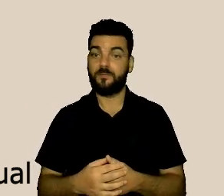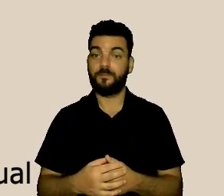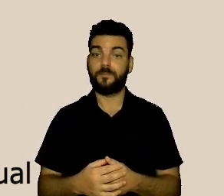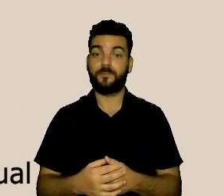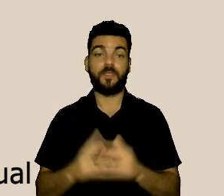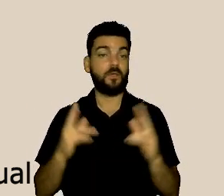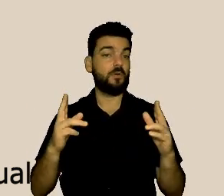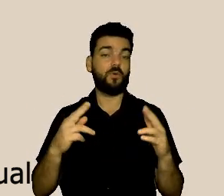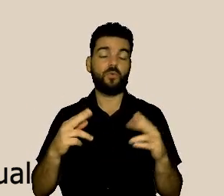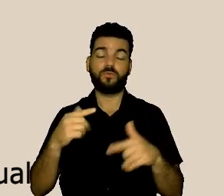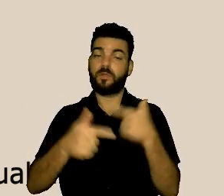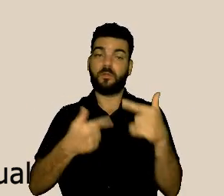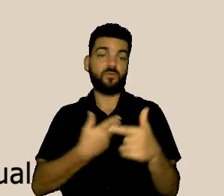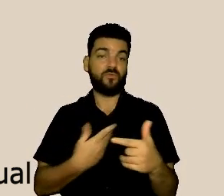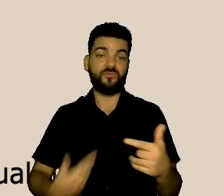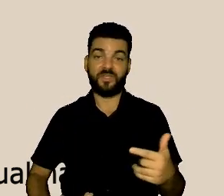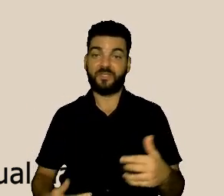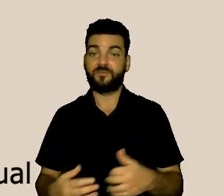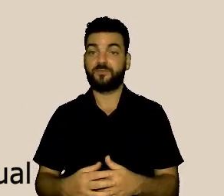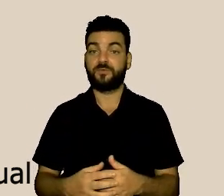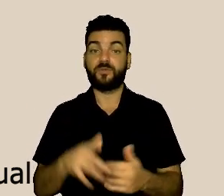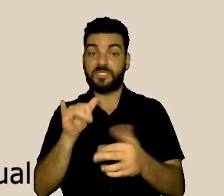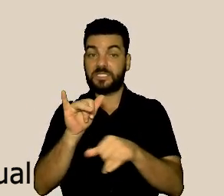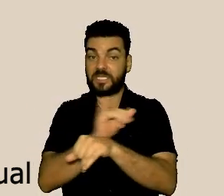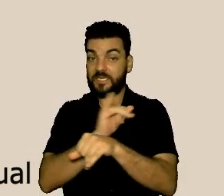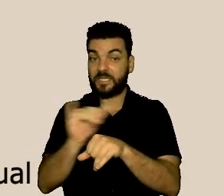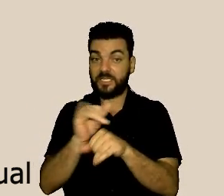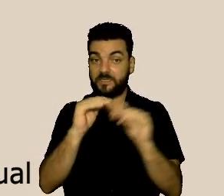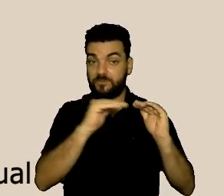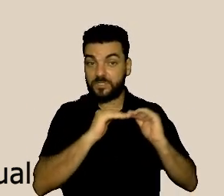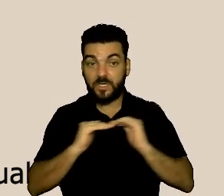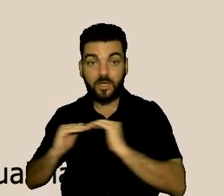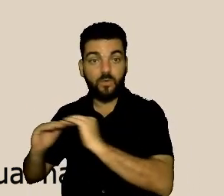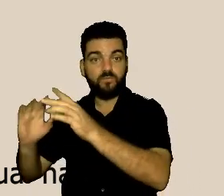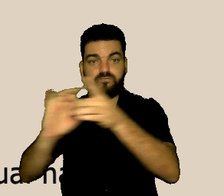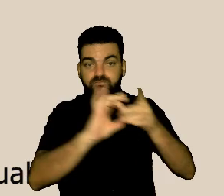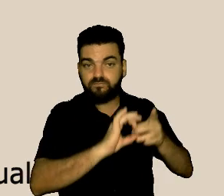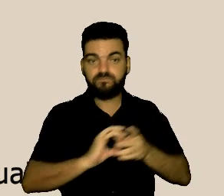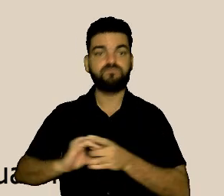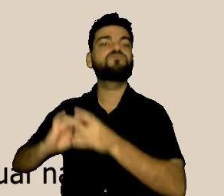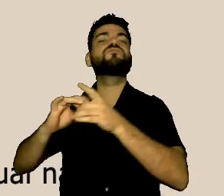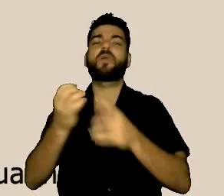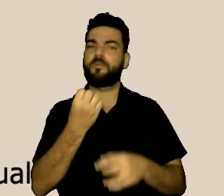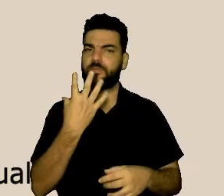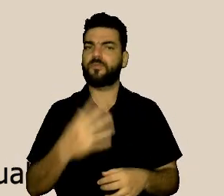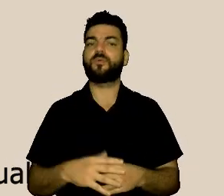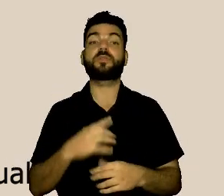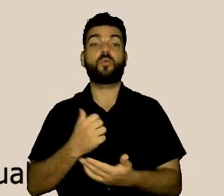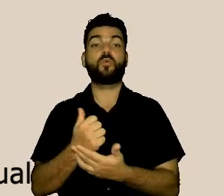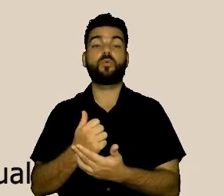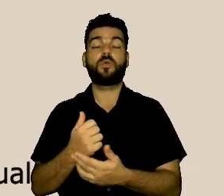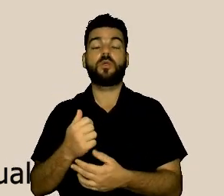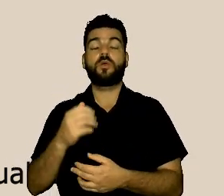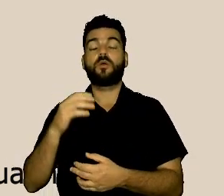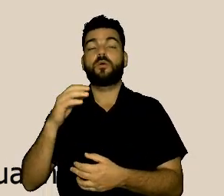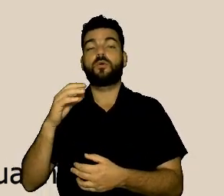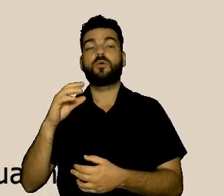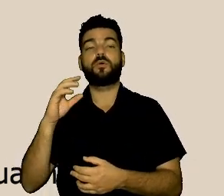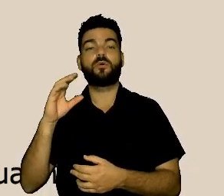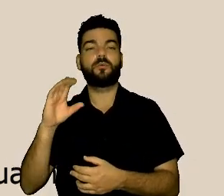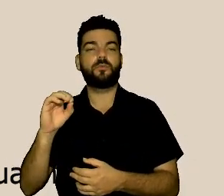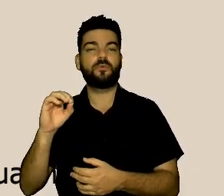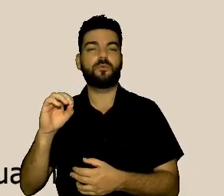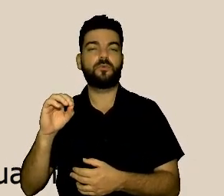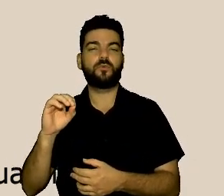coordenada pelo controlador faz com que a gente tenha ações. E a segunda boa razão é porque muitas